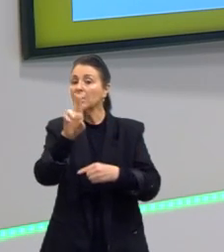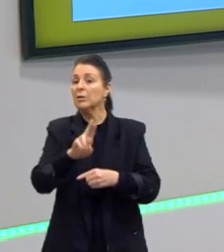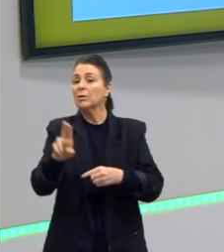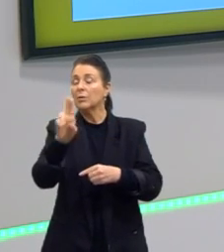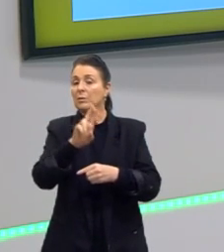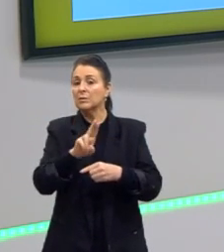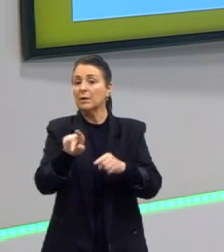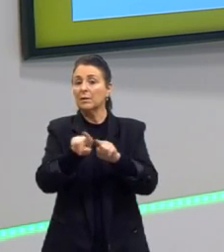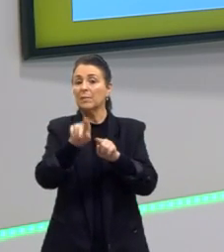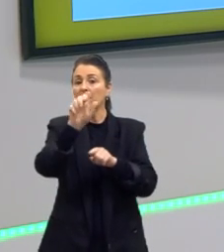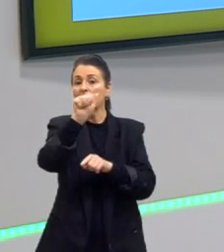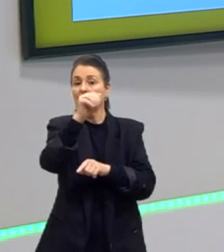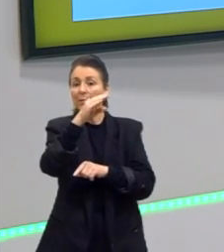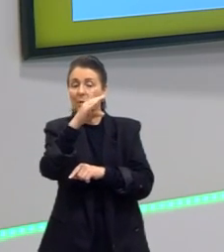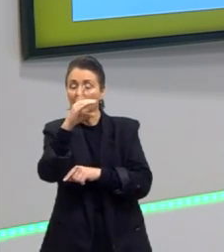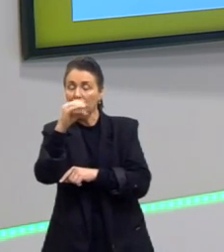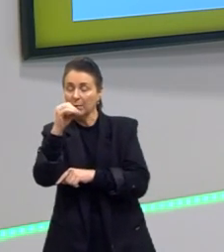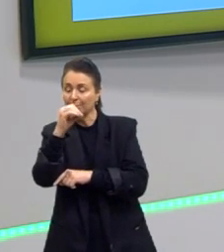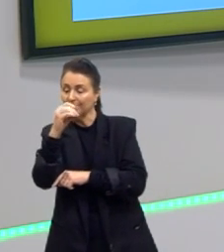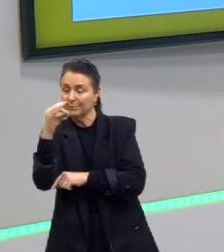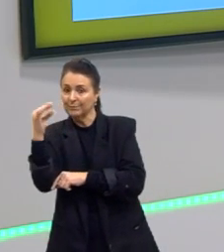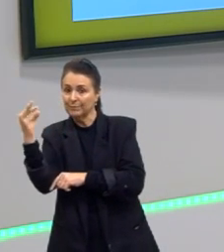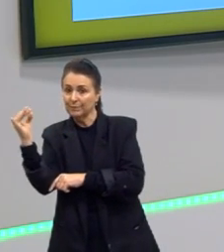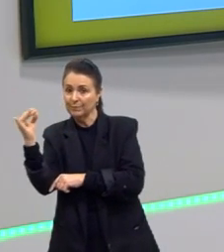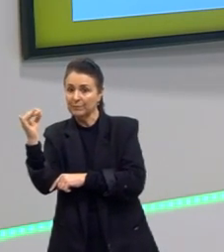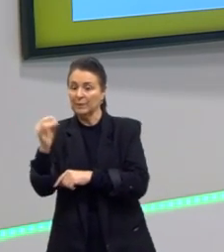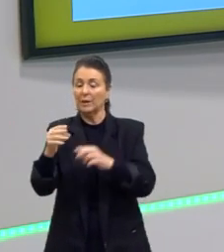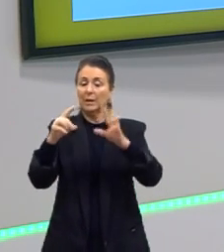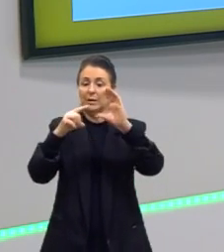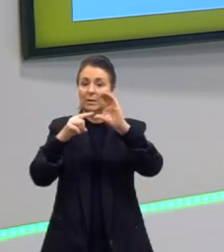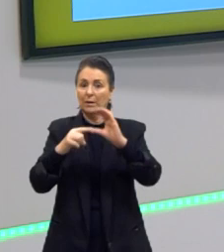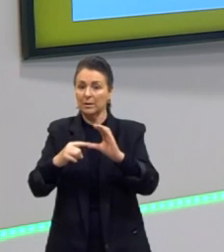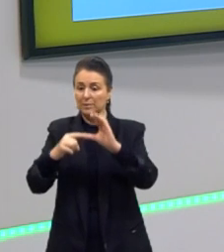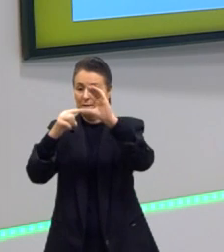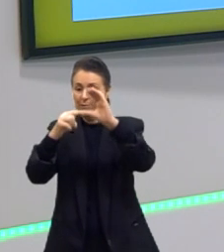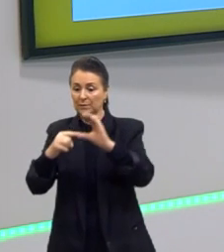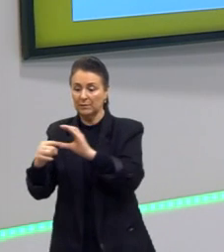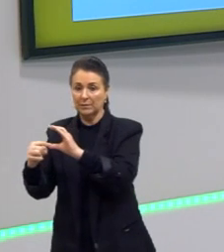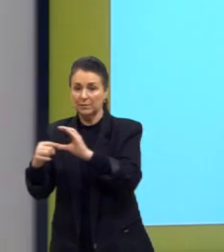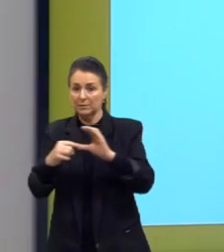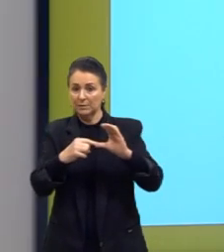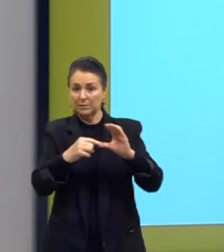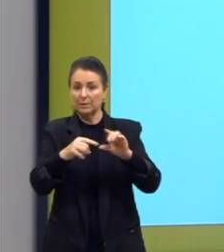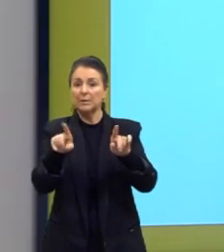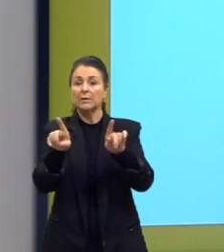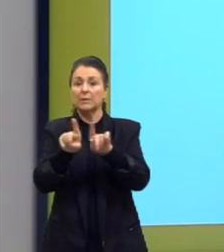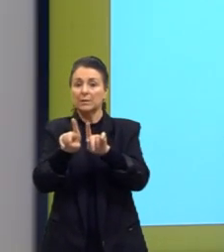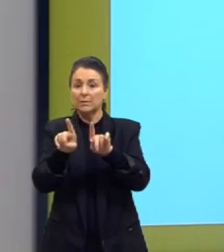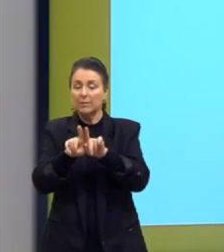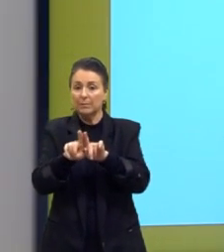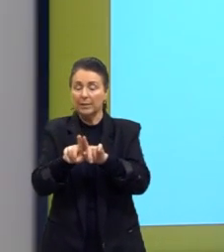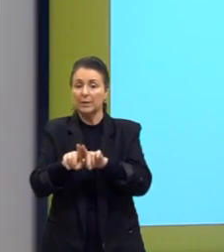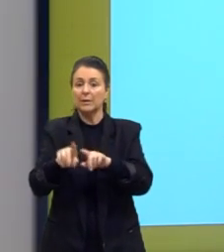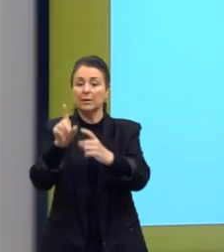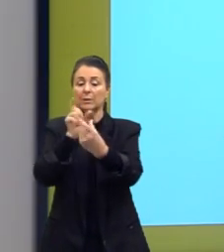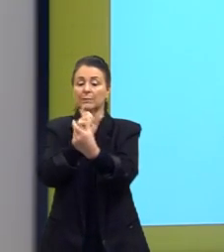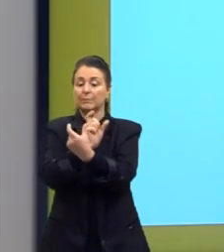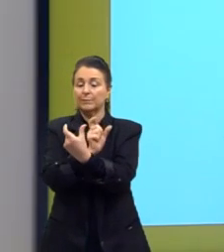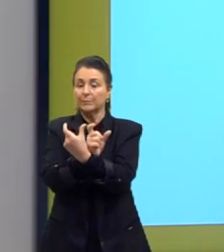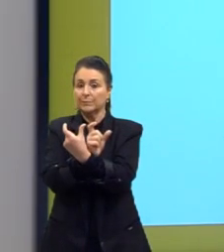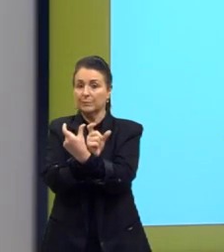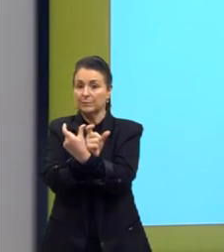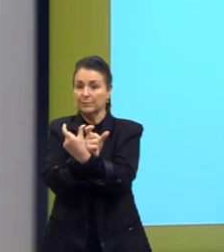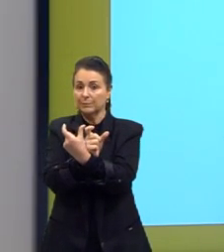a ordem alfabética das ramificações, certo? E o sufixo, que é a função orgânica que nós